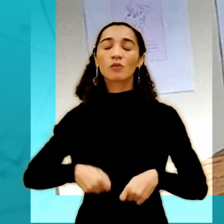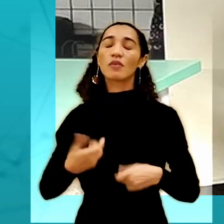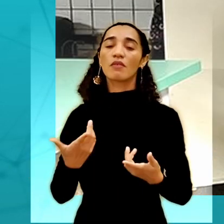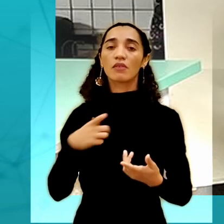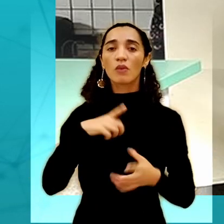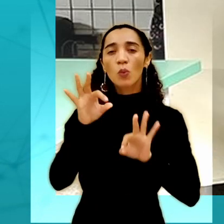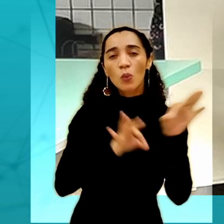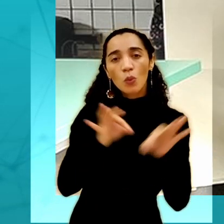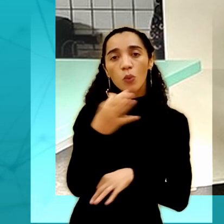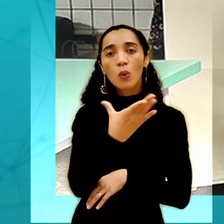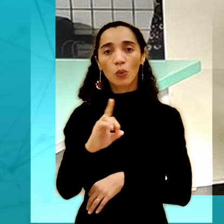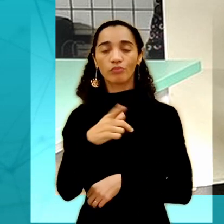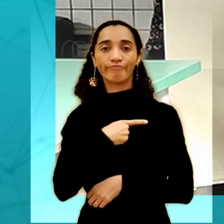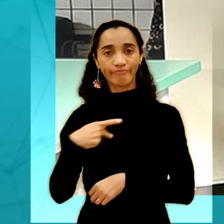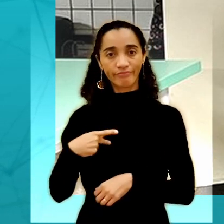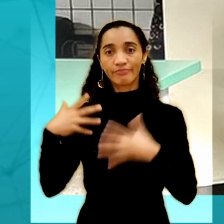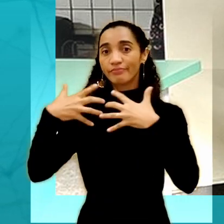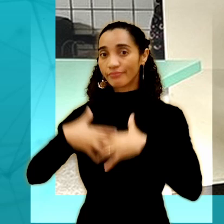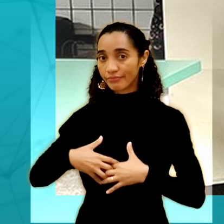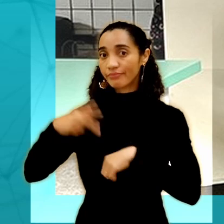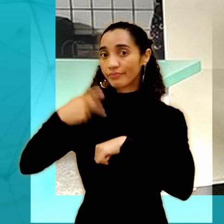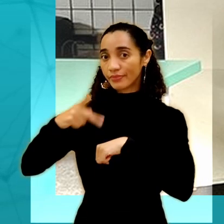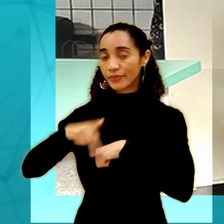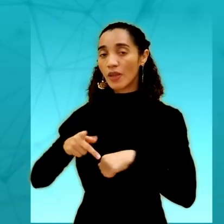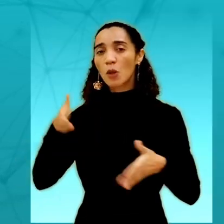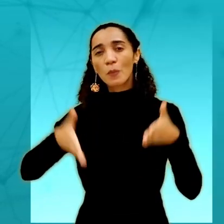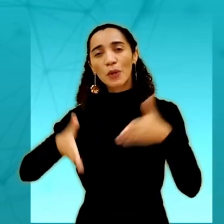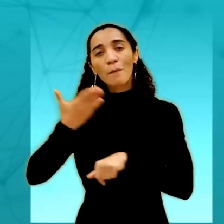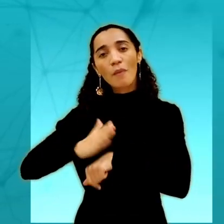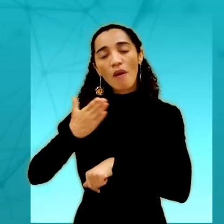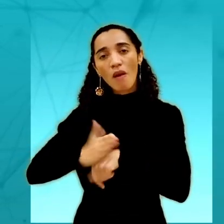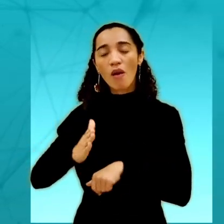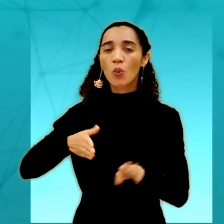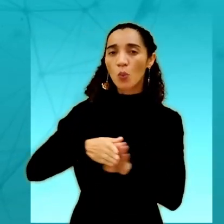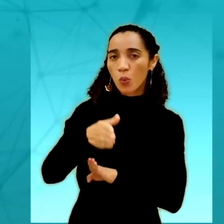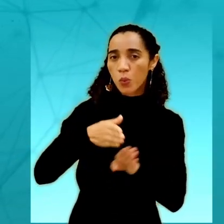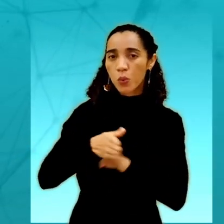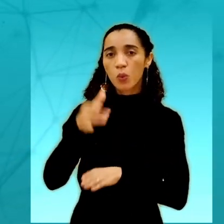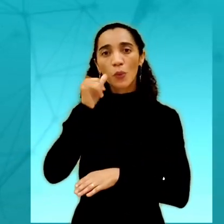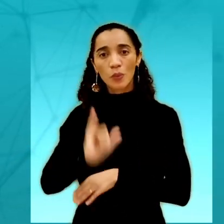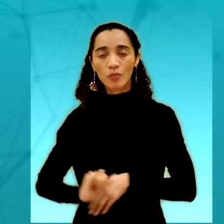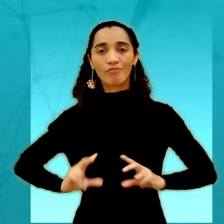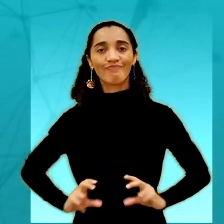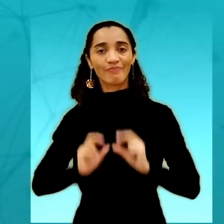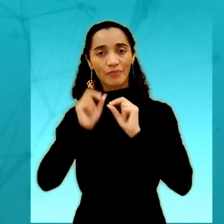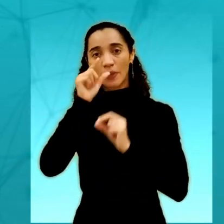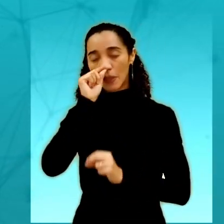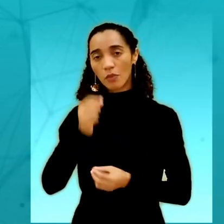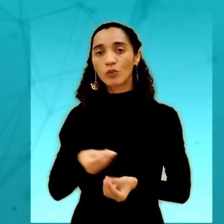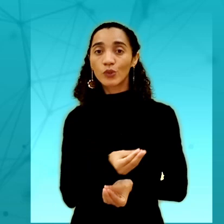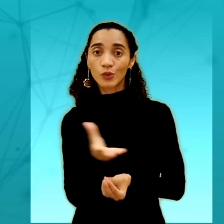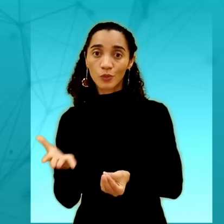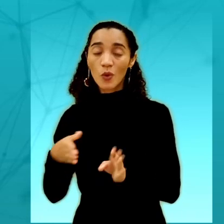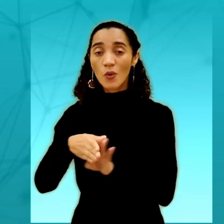Caminho. O evento foi organizado pela Coordenação de Saúde do campus. Durante a atividade, foram repassadas orientações sobre o câncer